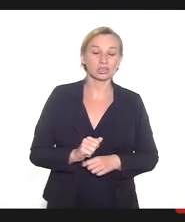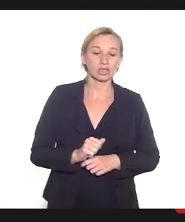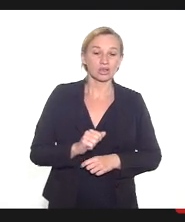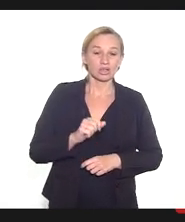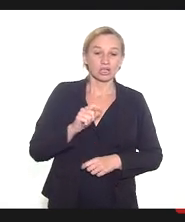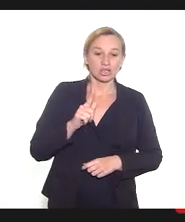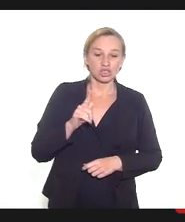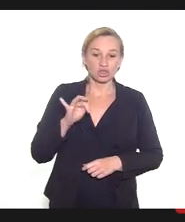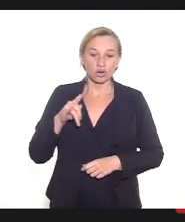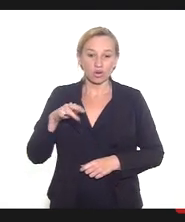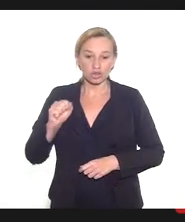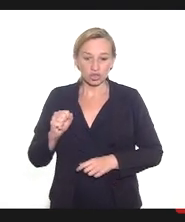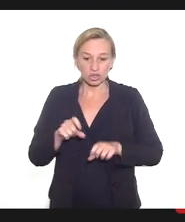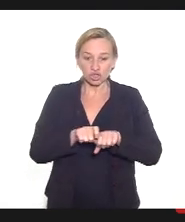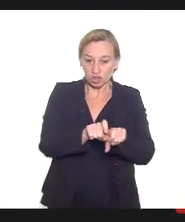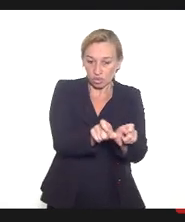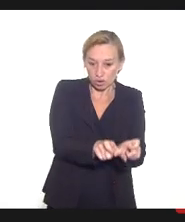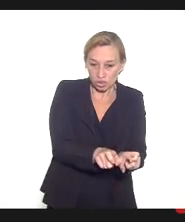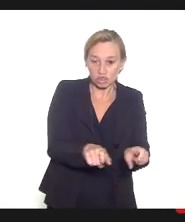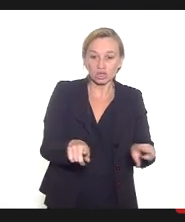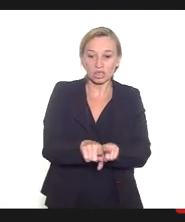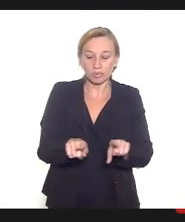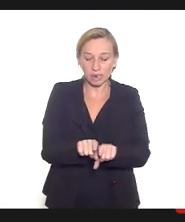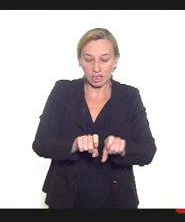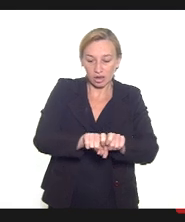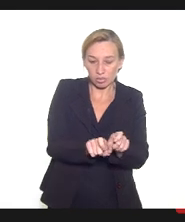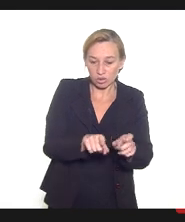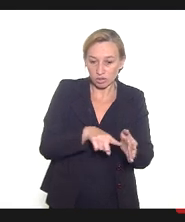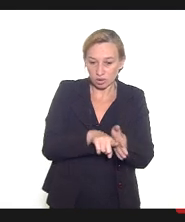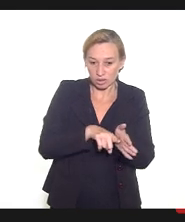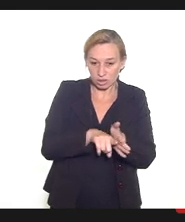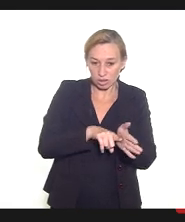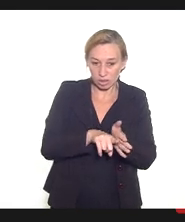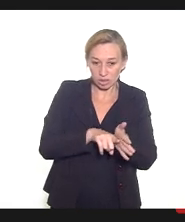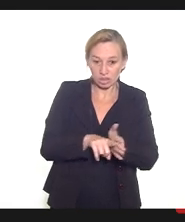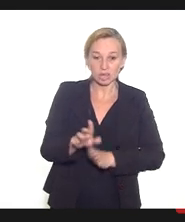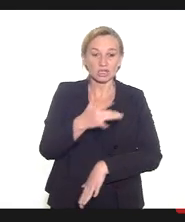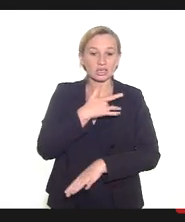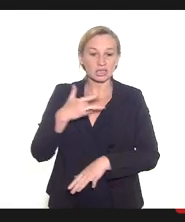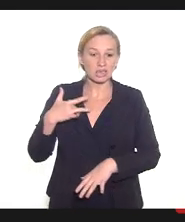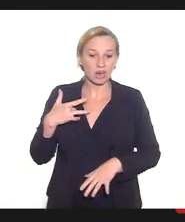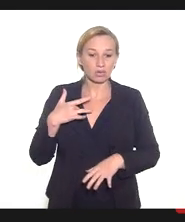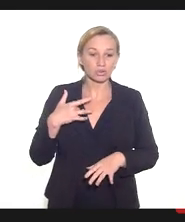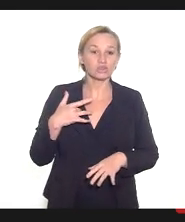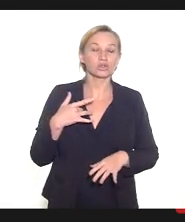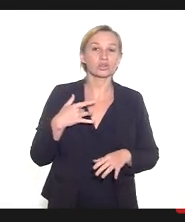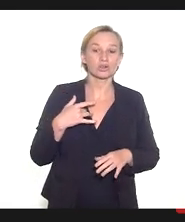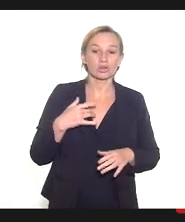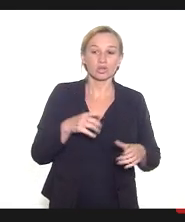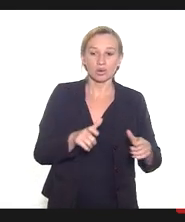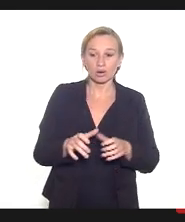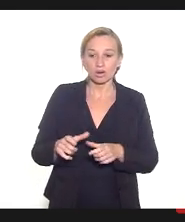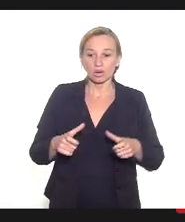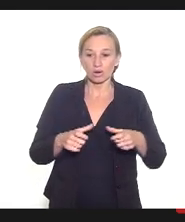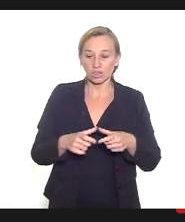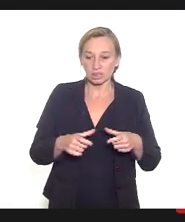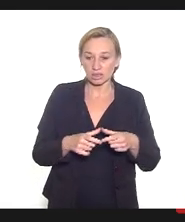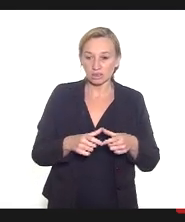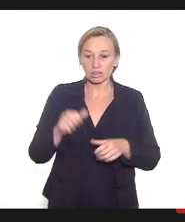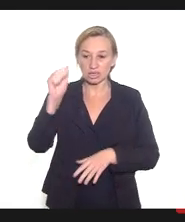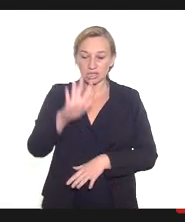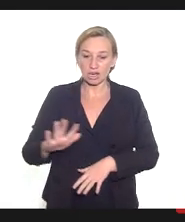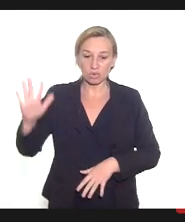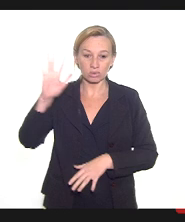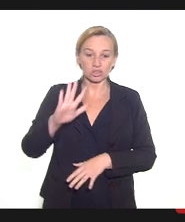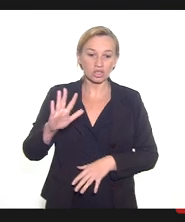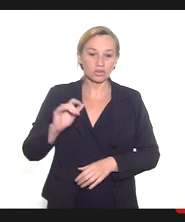Ginecologia pela Unicamp, tenho pós-doutorado em Saúde Reprodutiva pela Organização Mundial da Saúde e pós-doutorado em Toque de Ginecologia